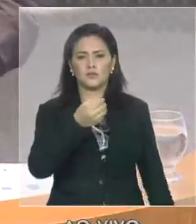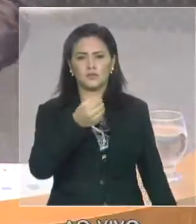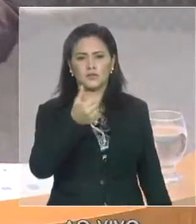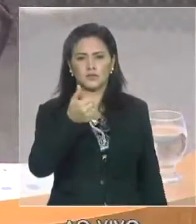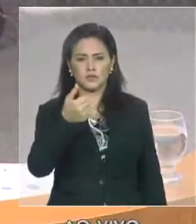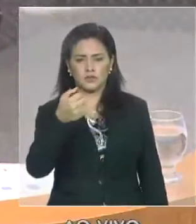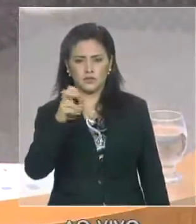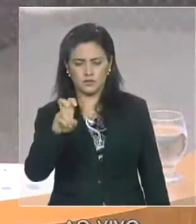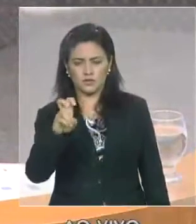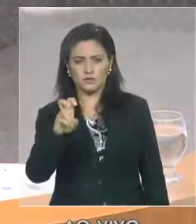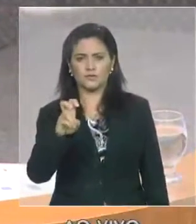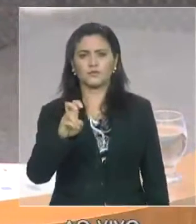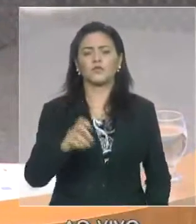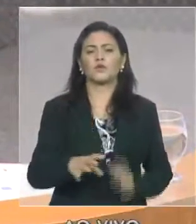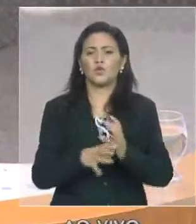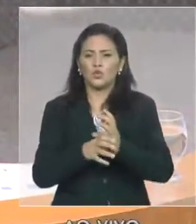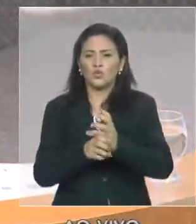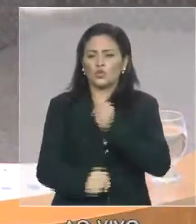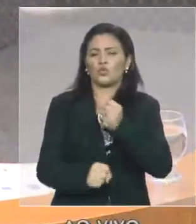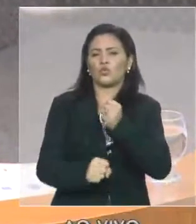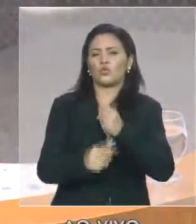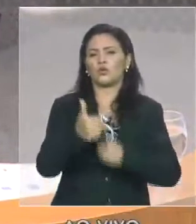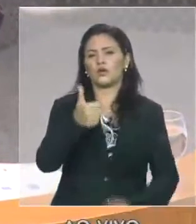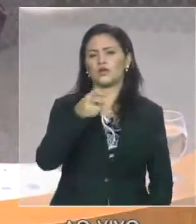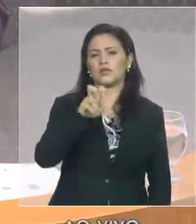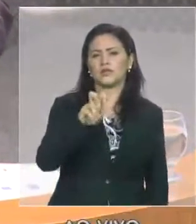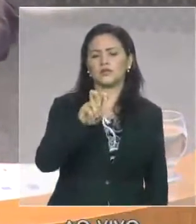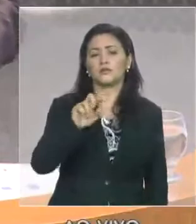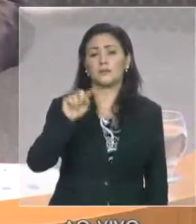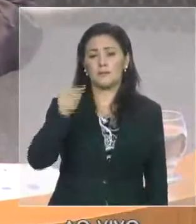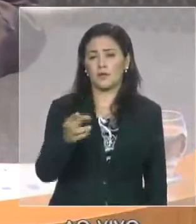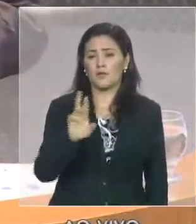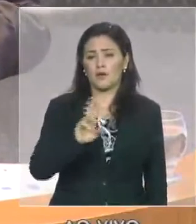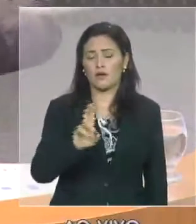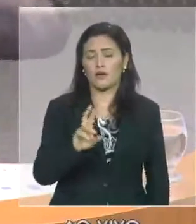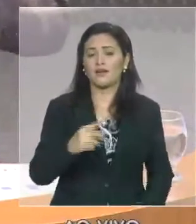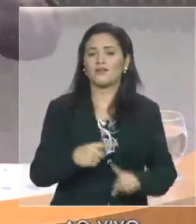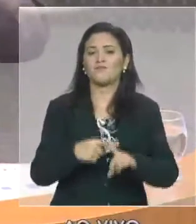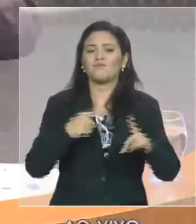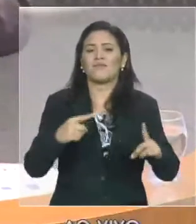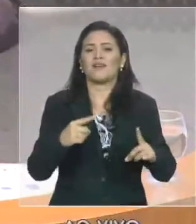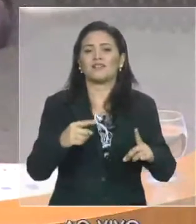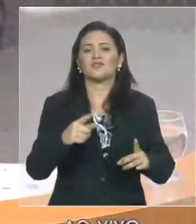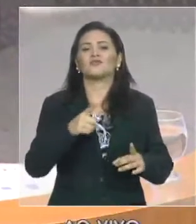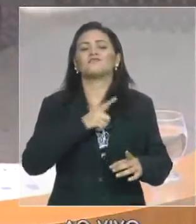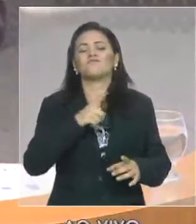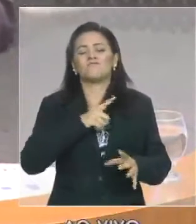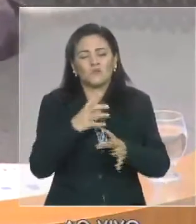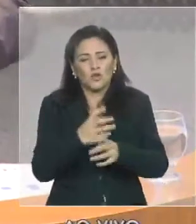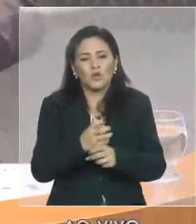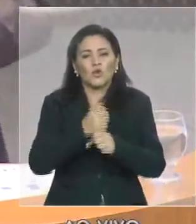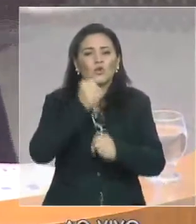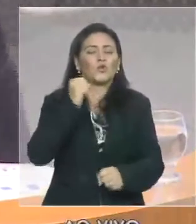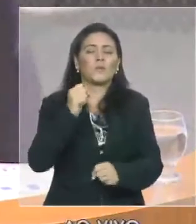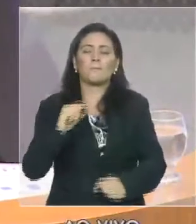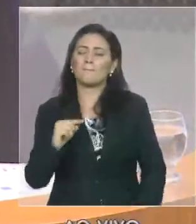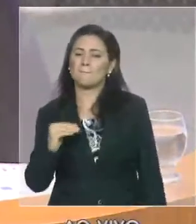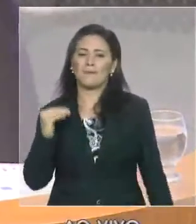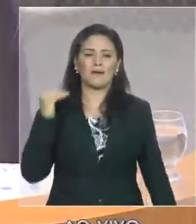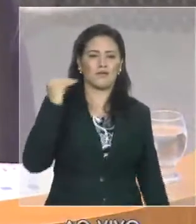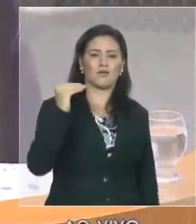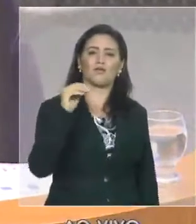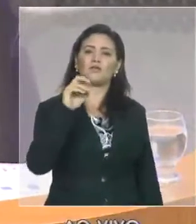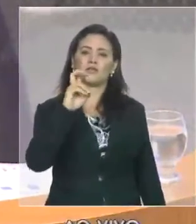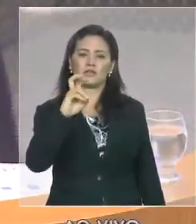tivemos um lucro da ordem de praticamente R 50 milhões. Ou seja, nós saímos de uma previsão de R$ 300 mil para R